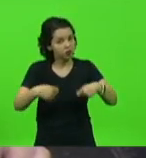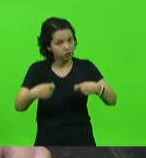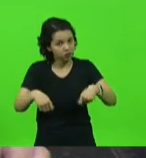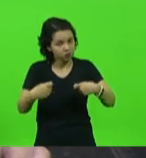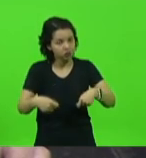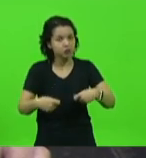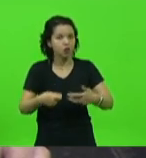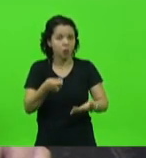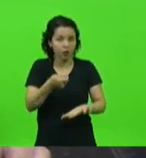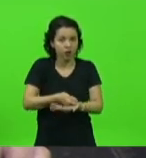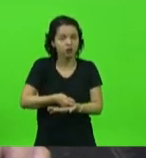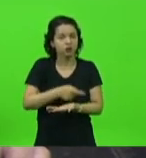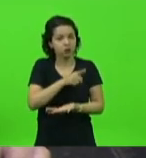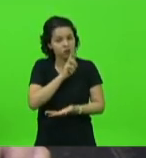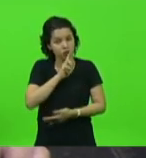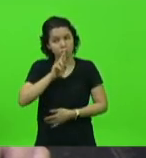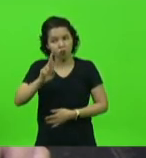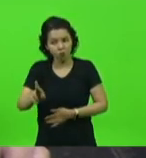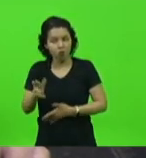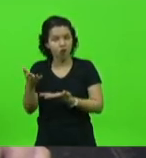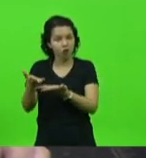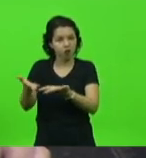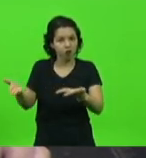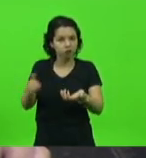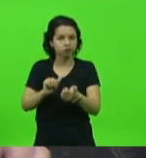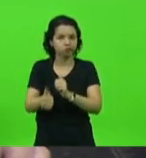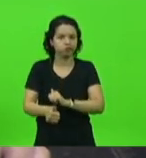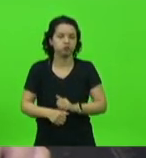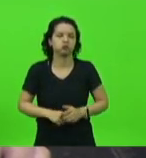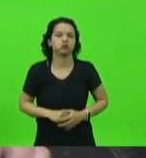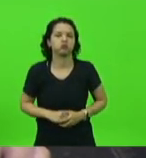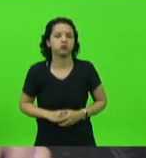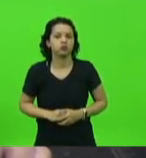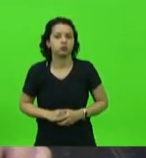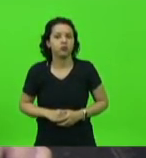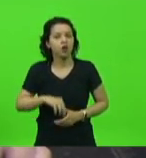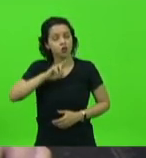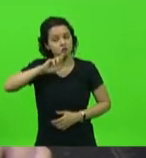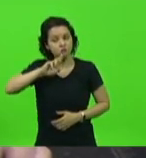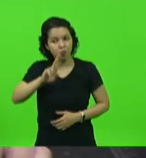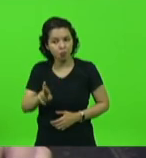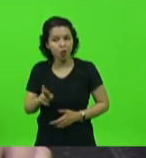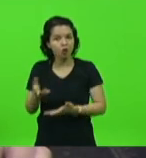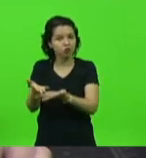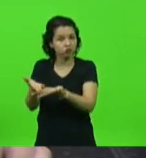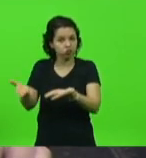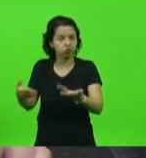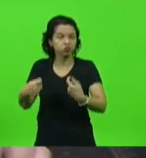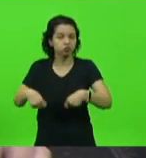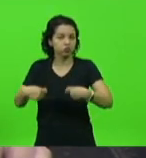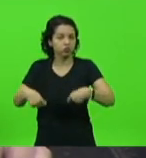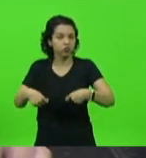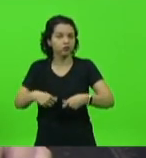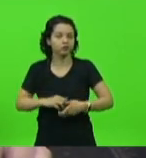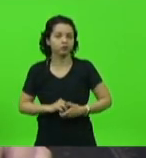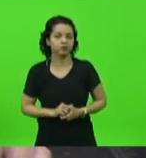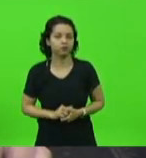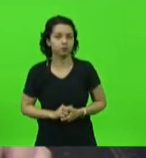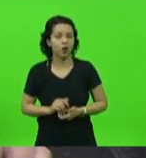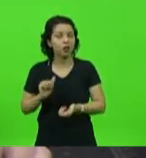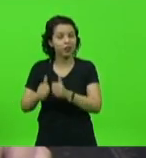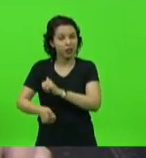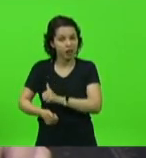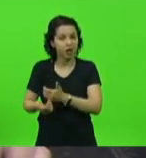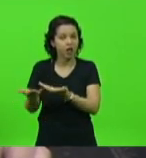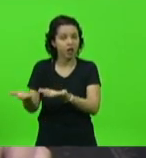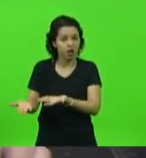é dar essa resposta para esses atletas. Mais um minuto, deputado. Dar essa resposta para esses atletas. um atleta, ele é